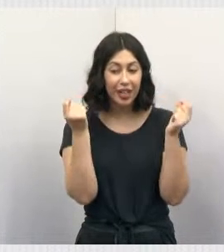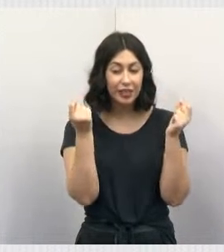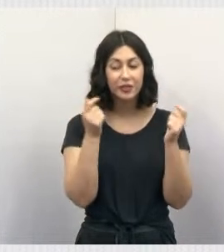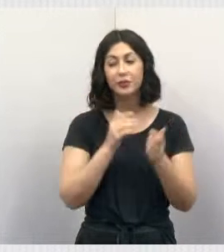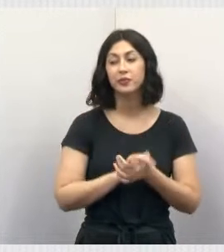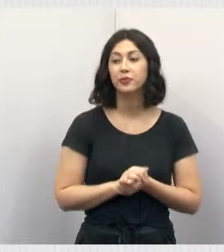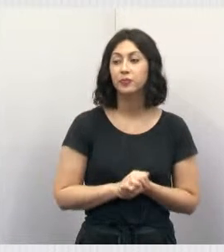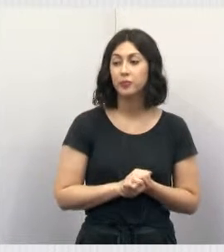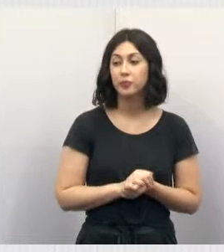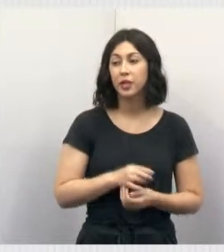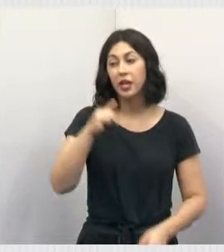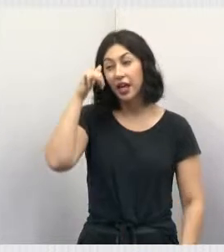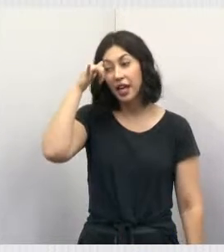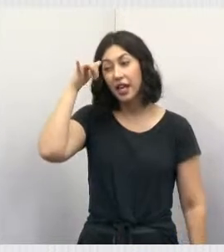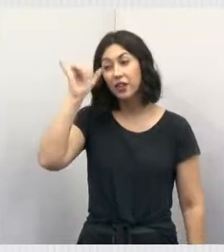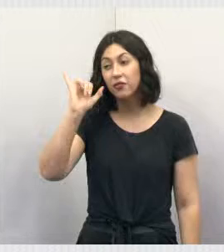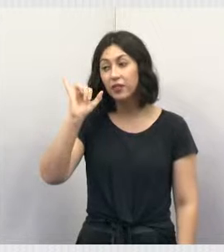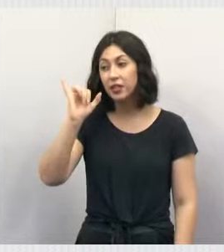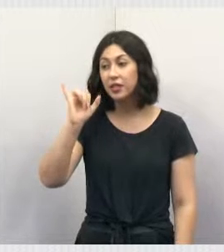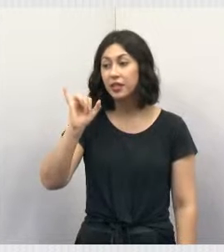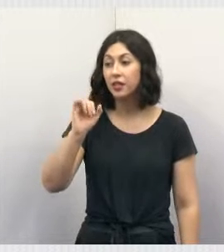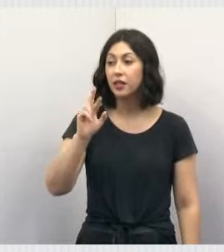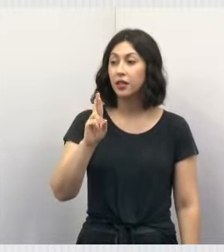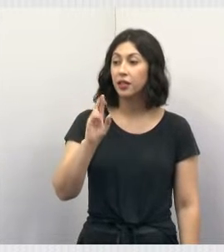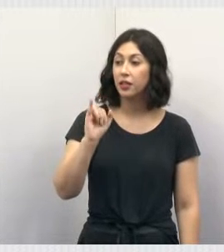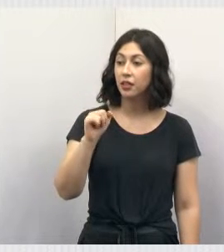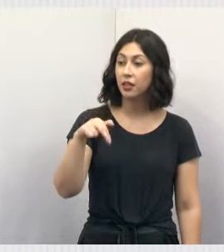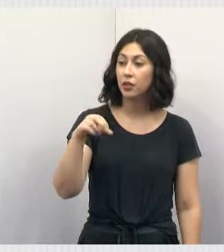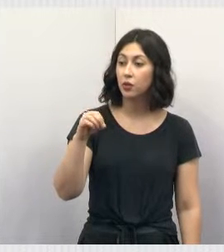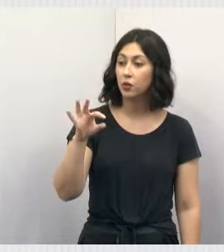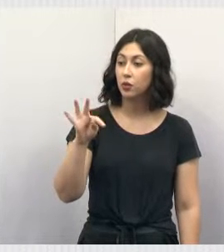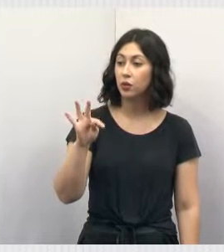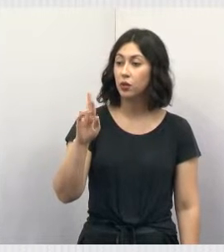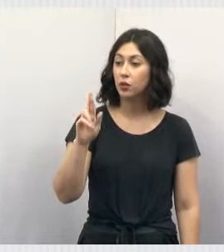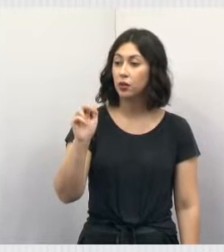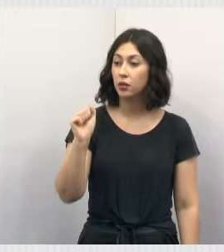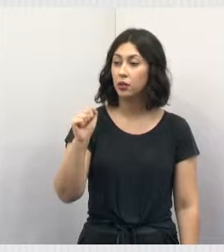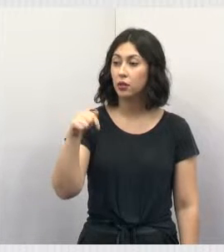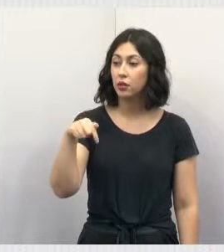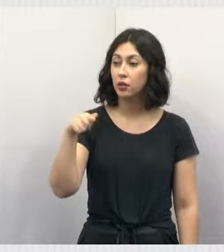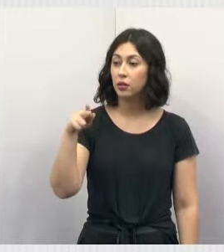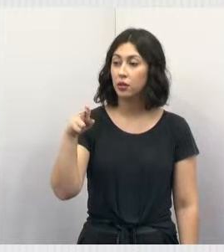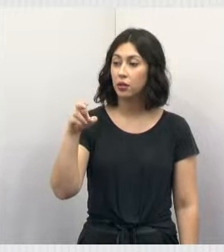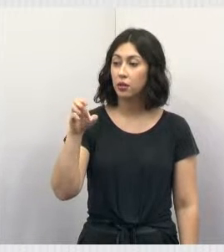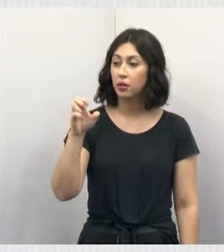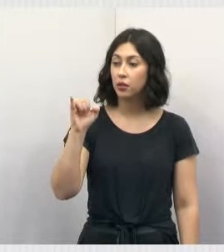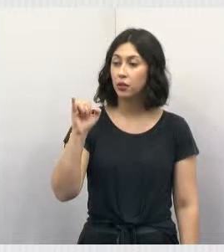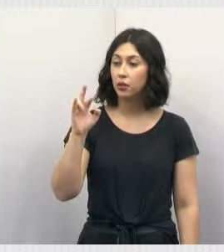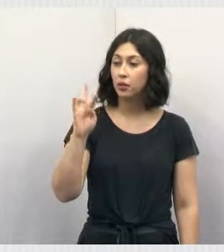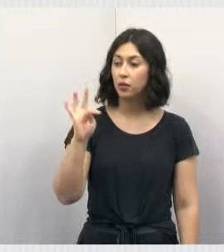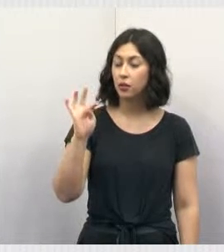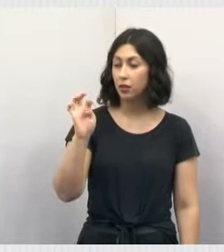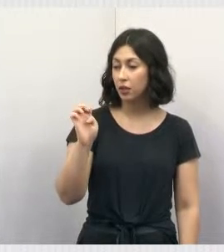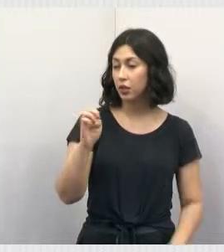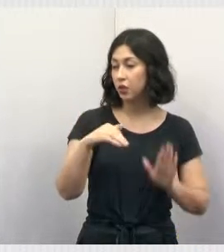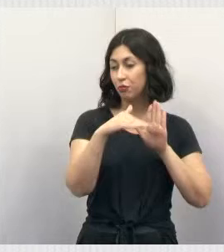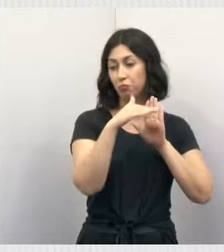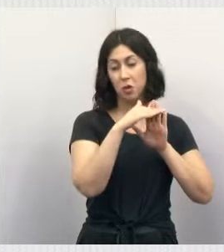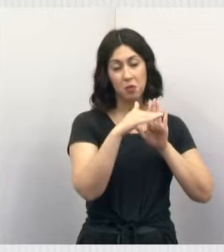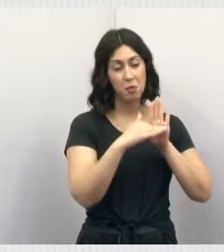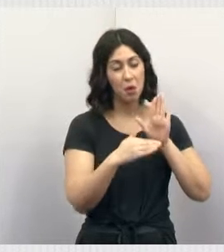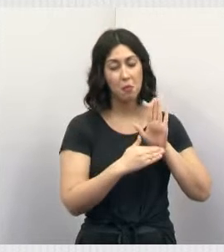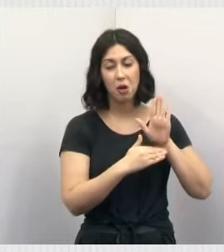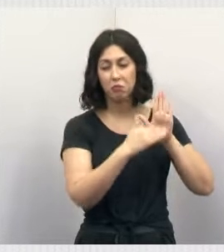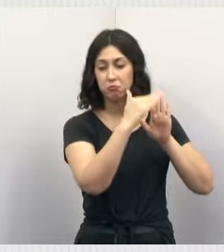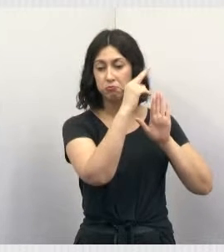felina. Prevenção de doenças como rinotraqueite, caliocivirose, panleucopenia, clamidiose,